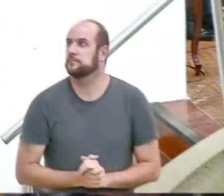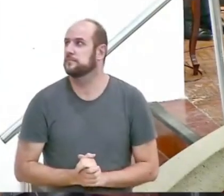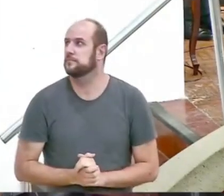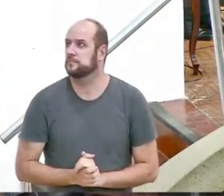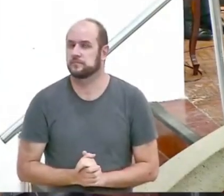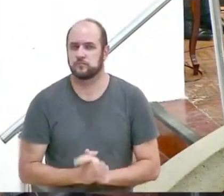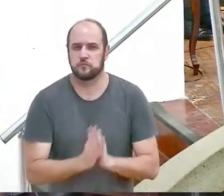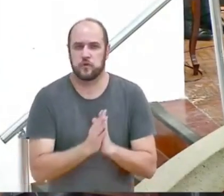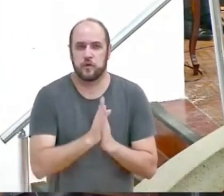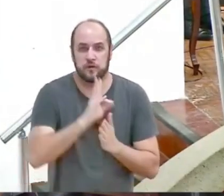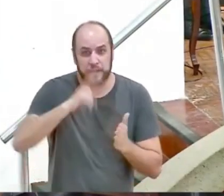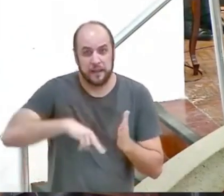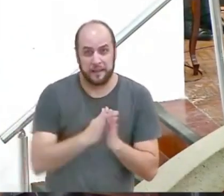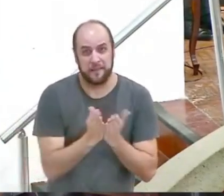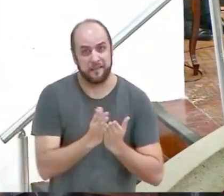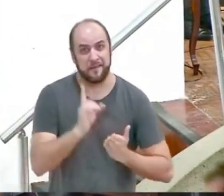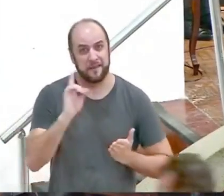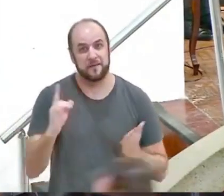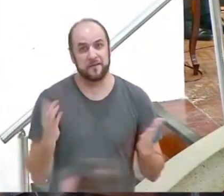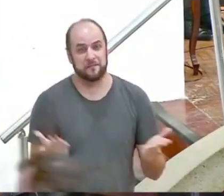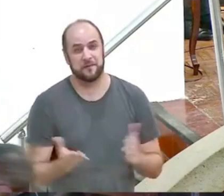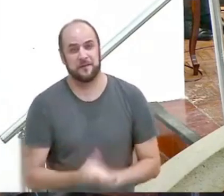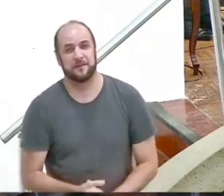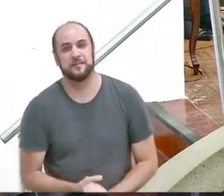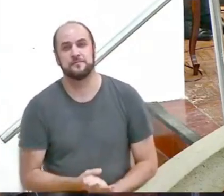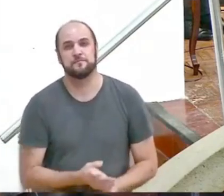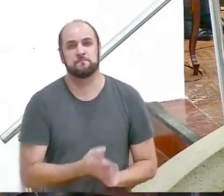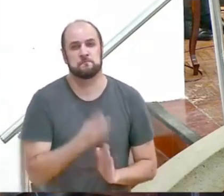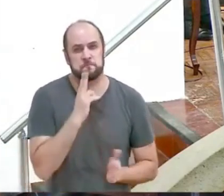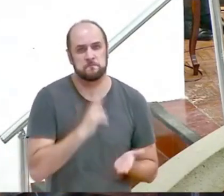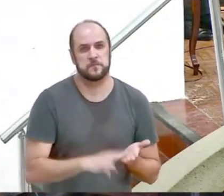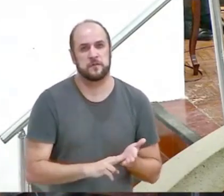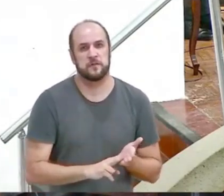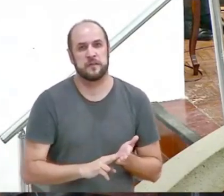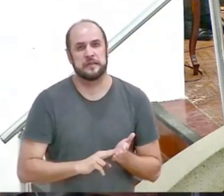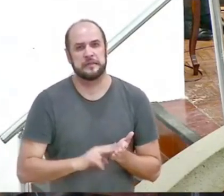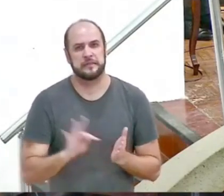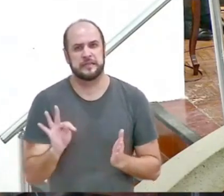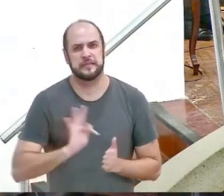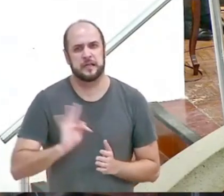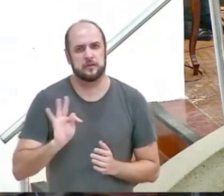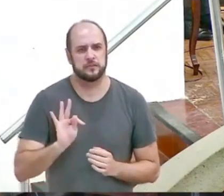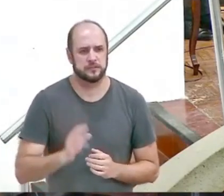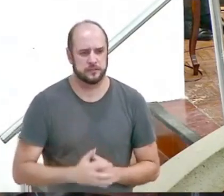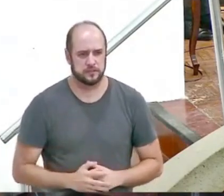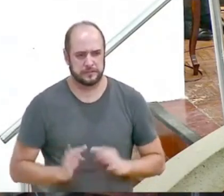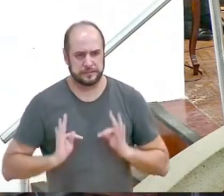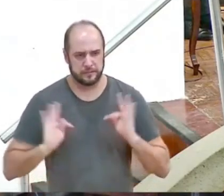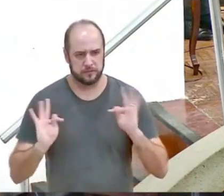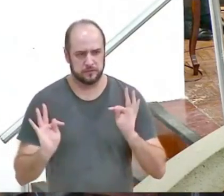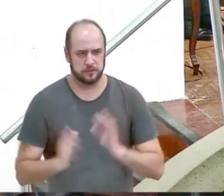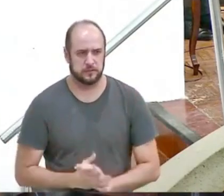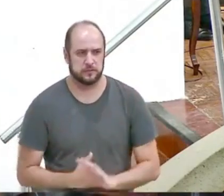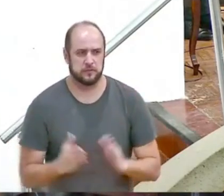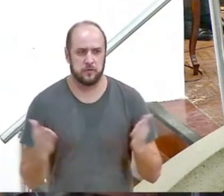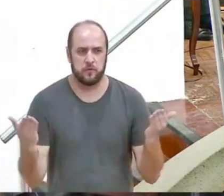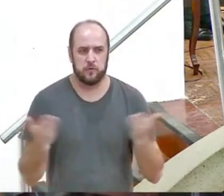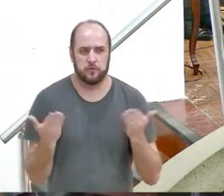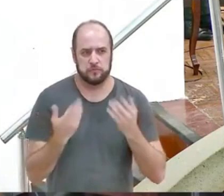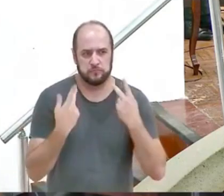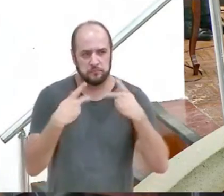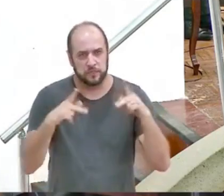Abramos a palavra de Deus irmãos, na primeira epístola de Paulo aos Tessalonicenses, estamos expondo esta carta